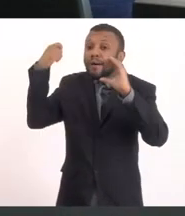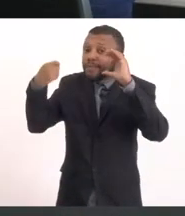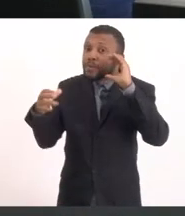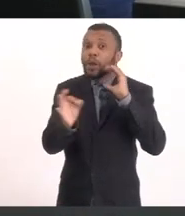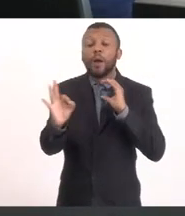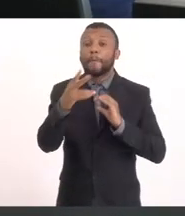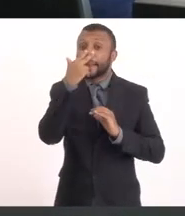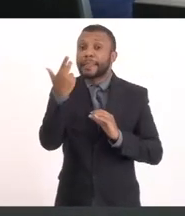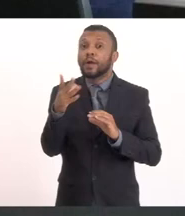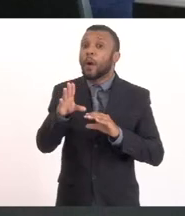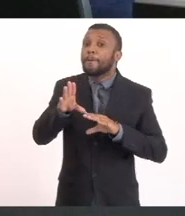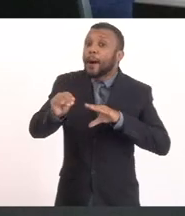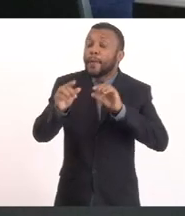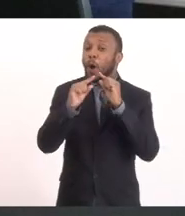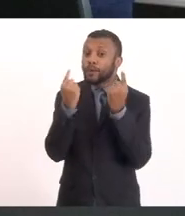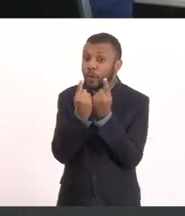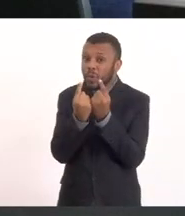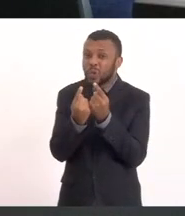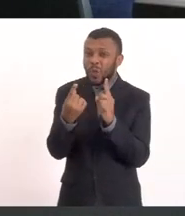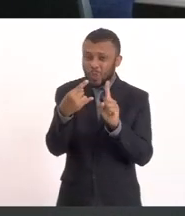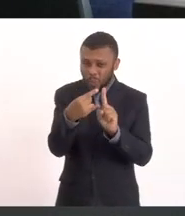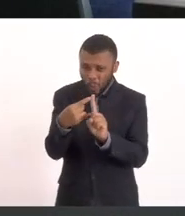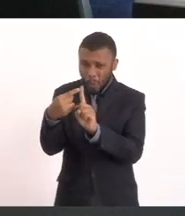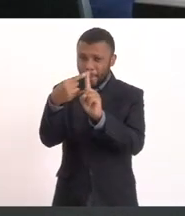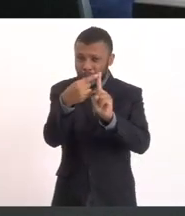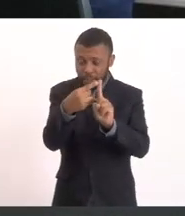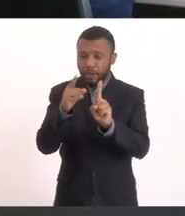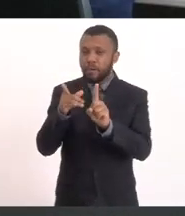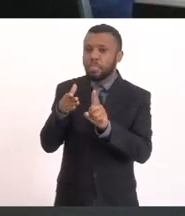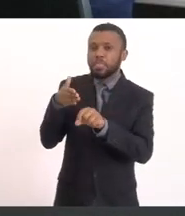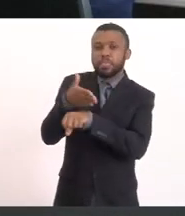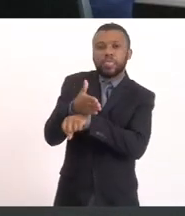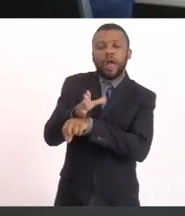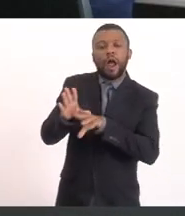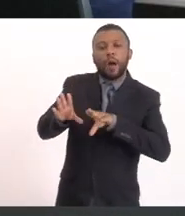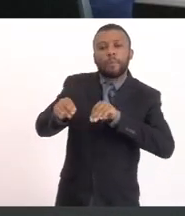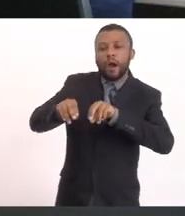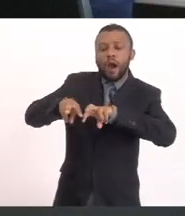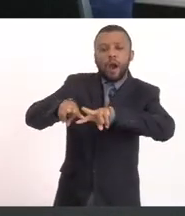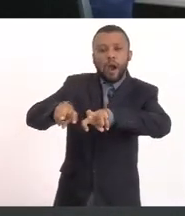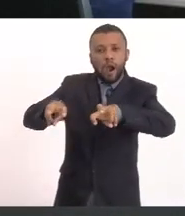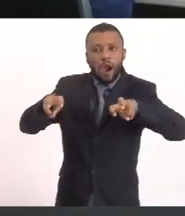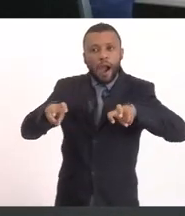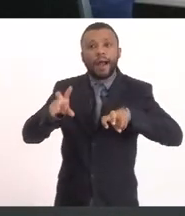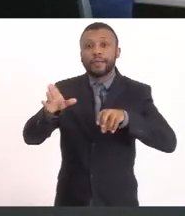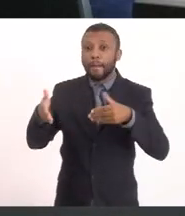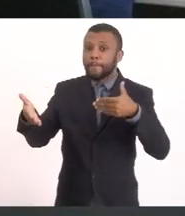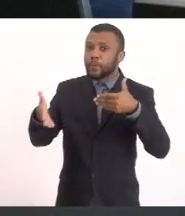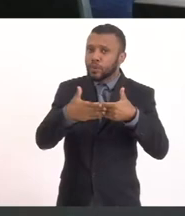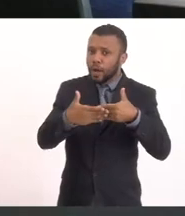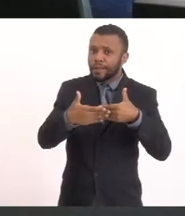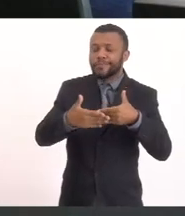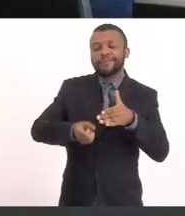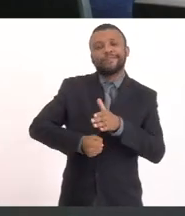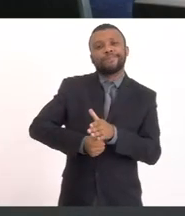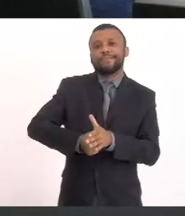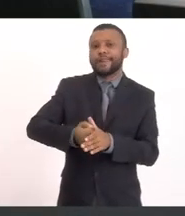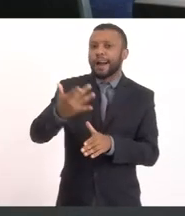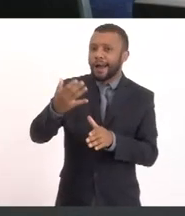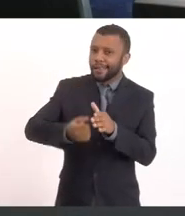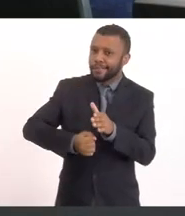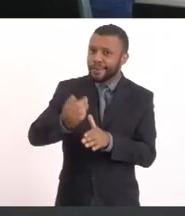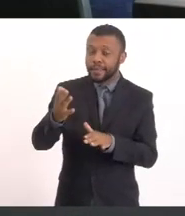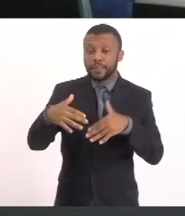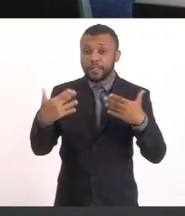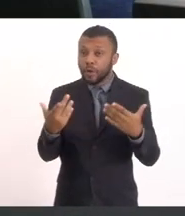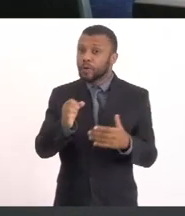invadindo A sessão aí Do Google Meet Mas é só bloquear colocando esses vídeos aí Já mutaram O áudio da TV Aqui várias vezes Então